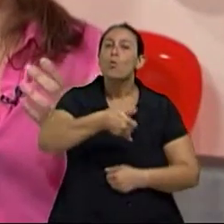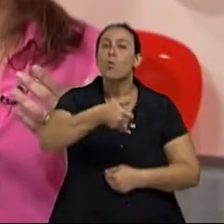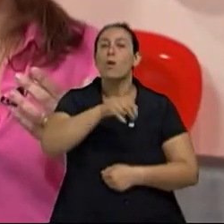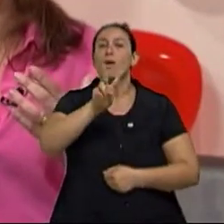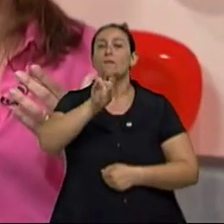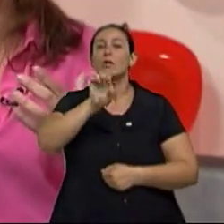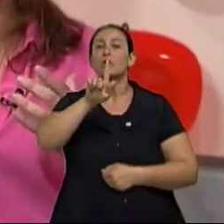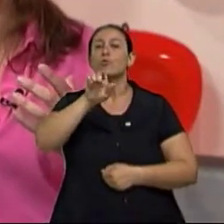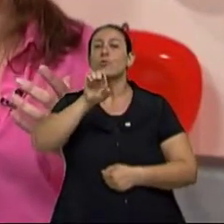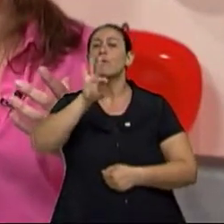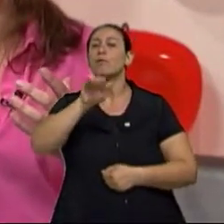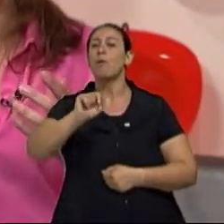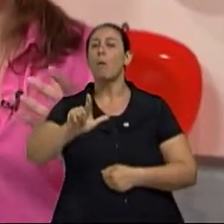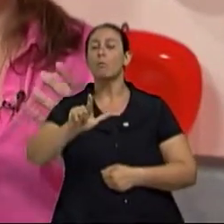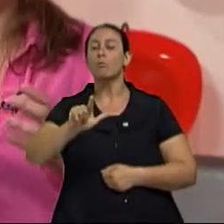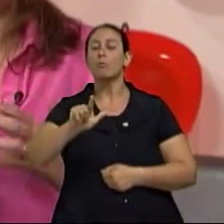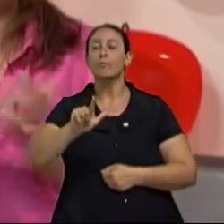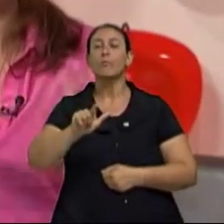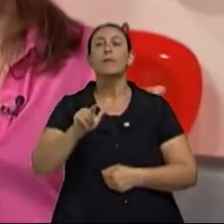ok.